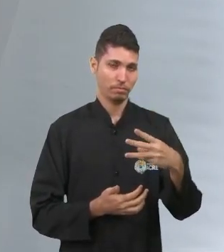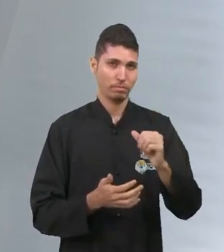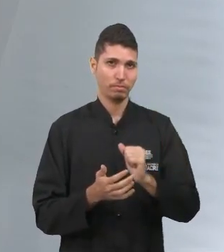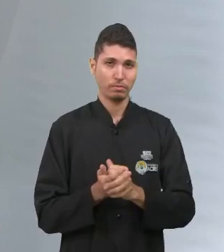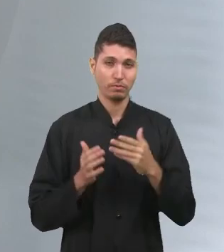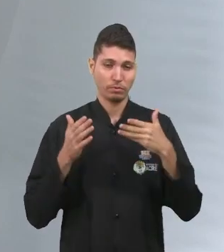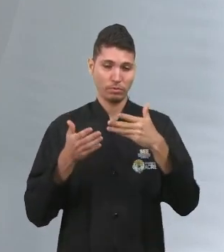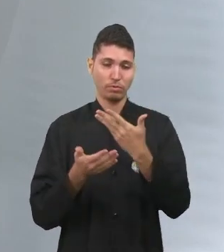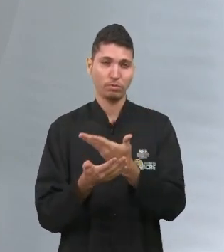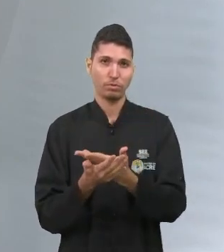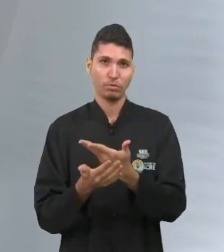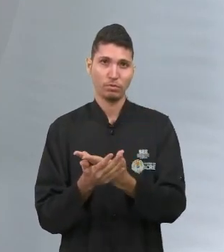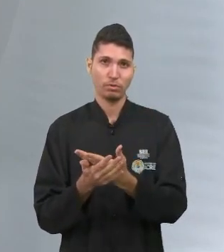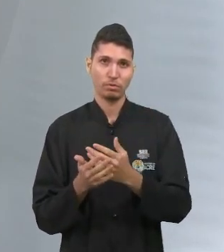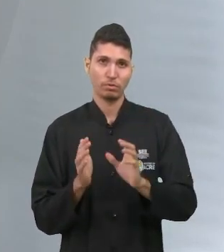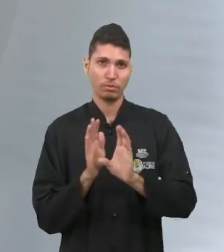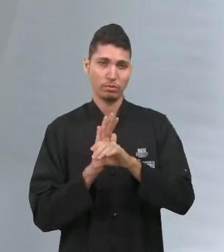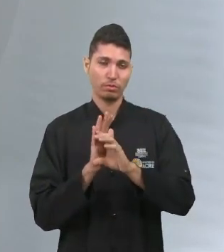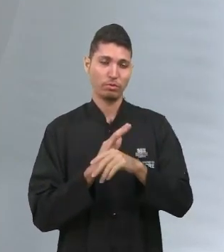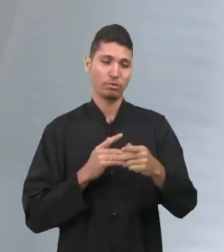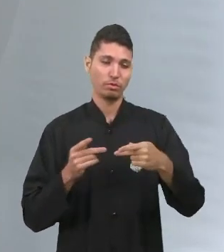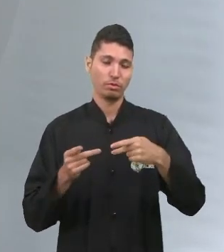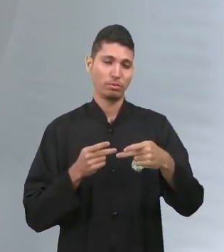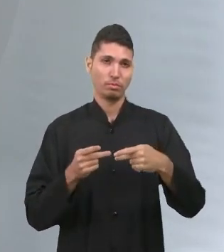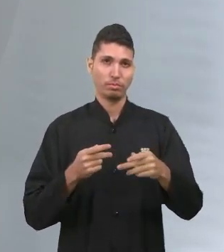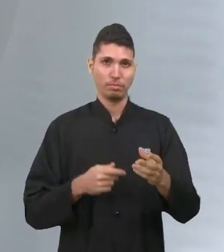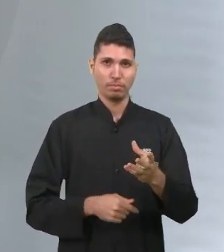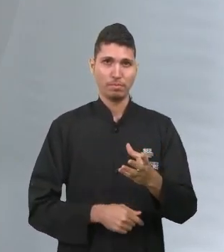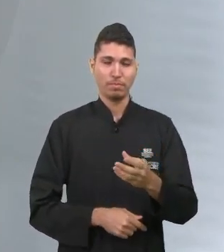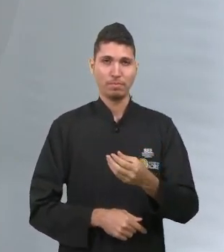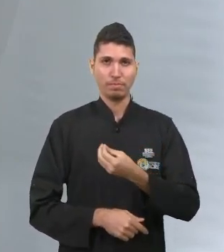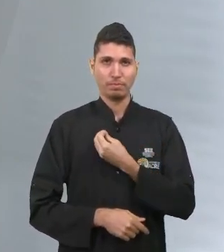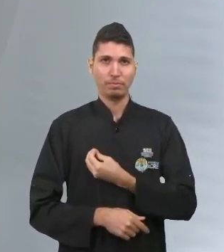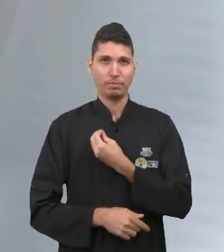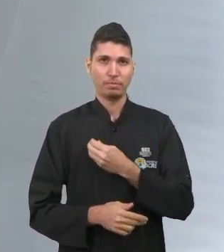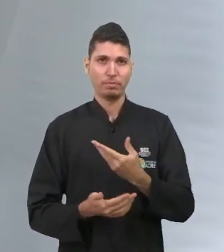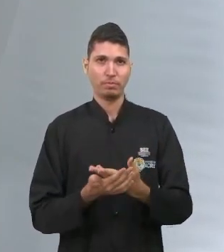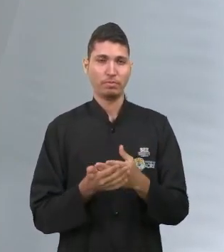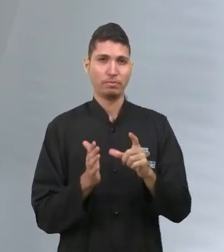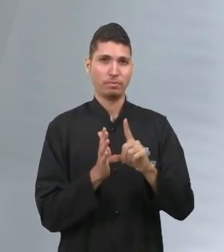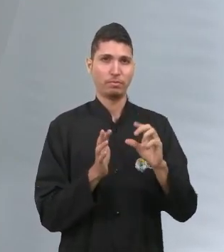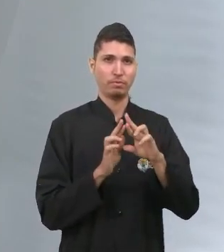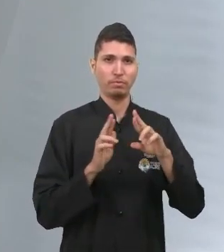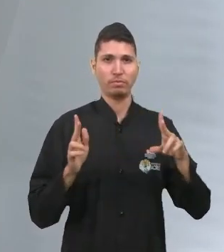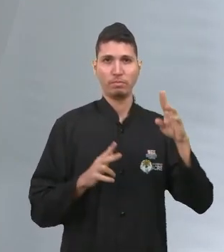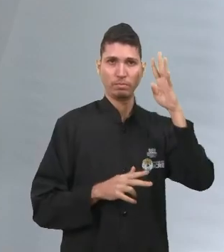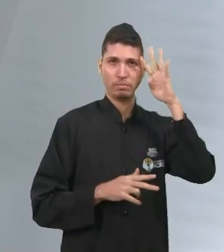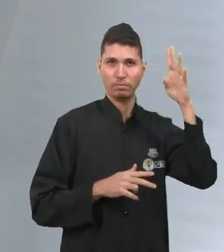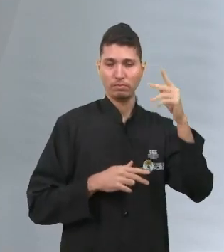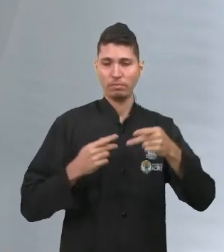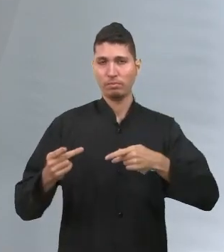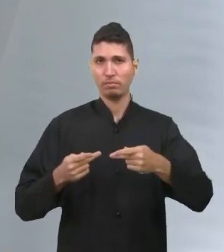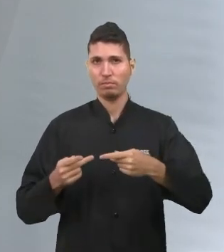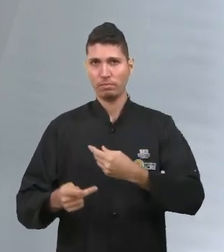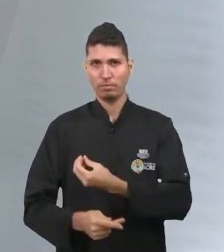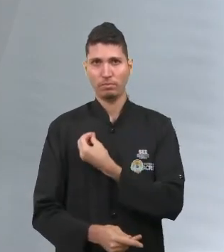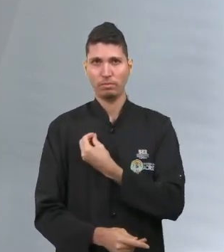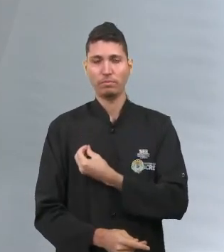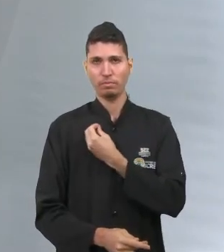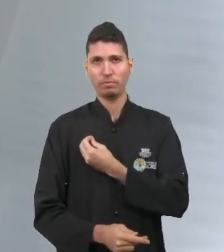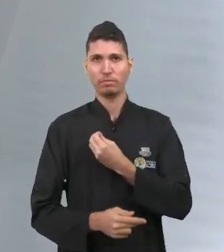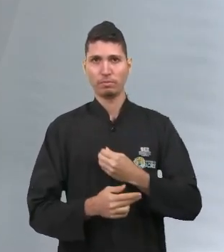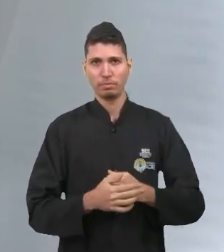é o conceito de projeto de vida. Na aula anterior a gente diferenciou sonho de projeto de vida,